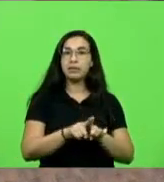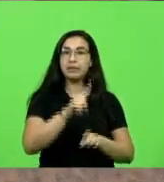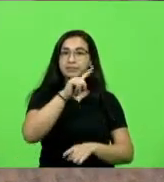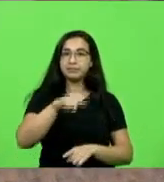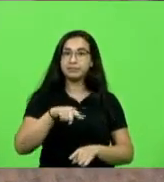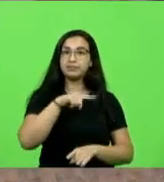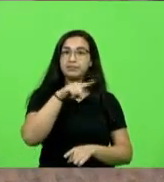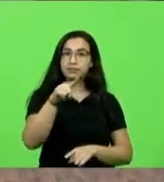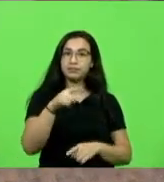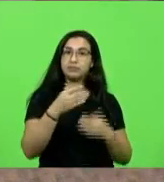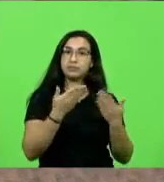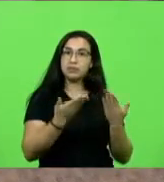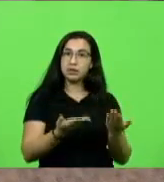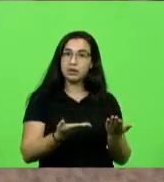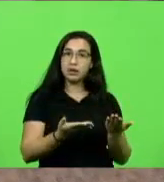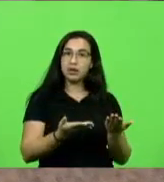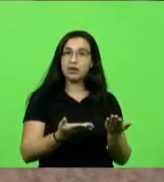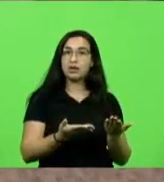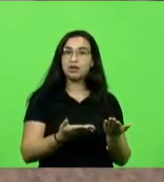cautelares.